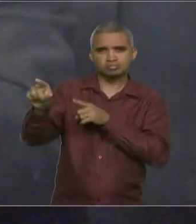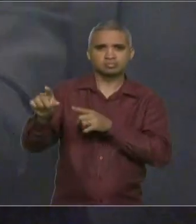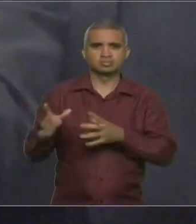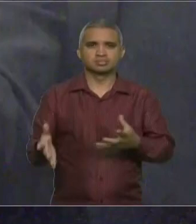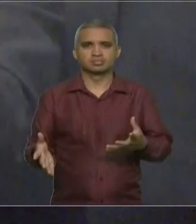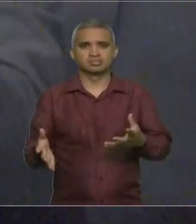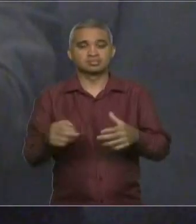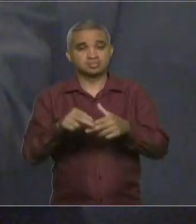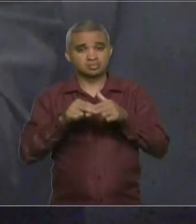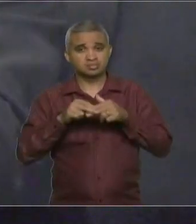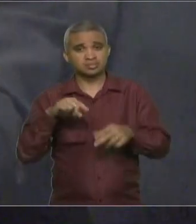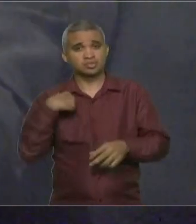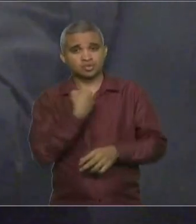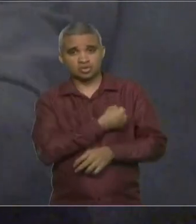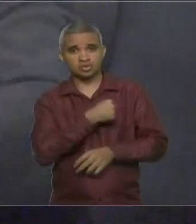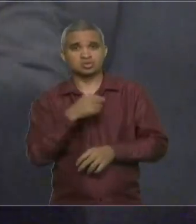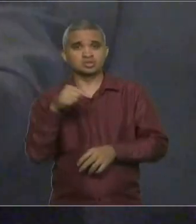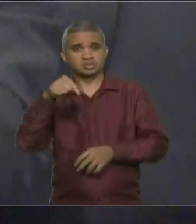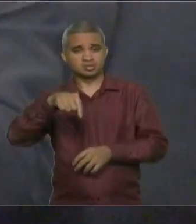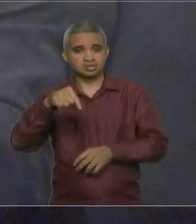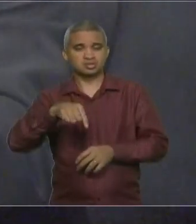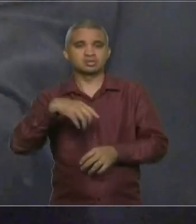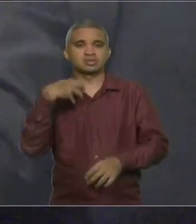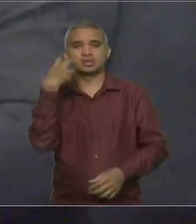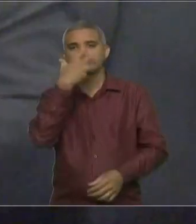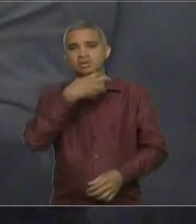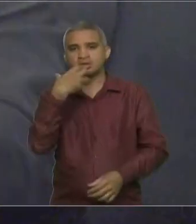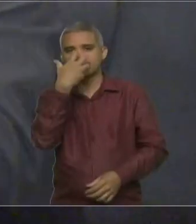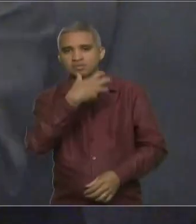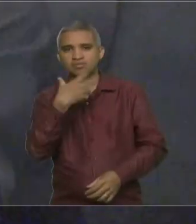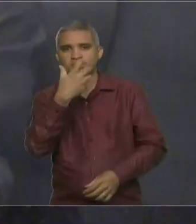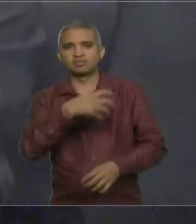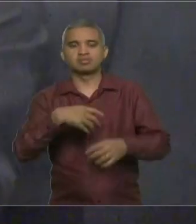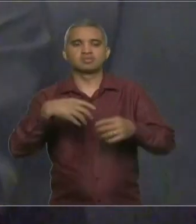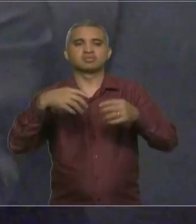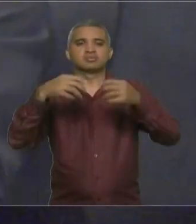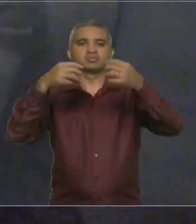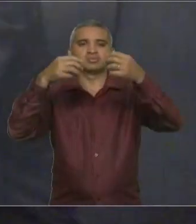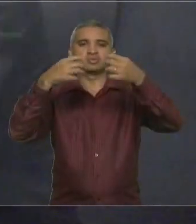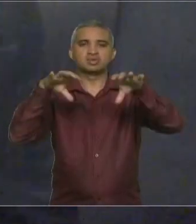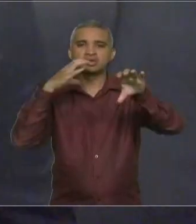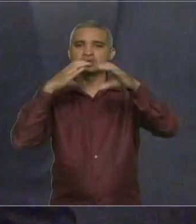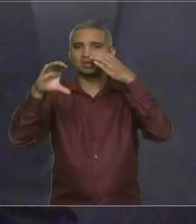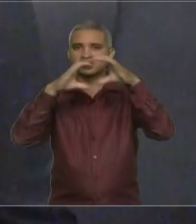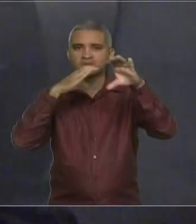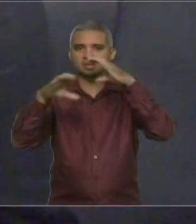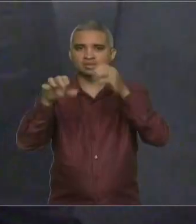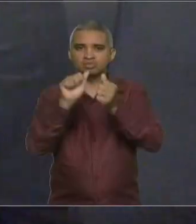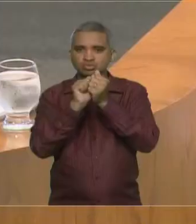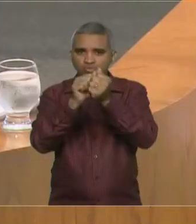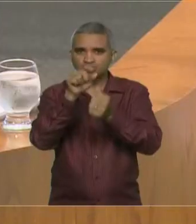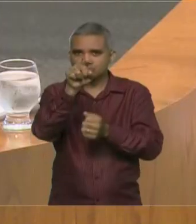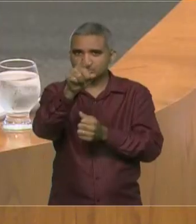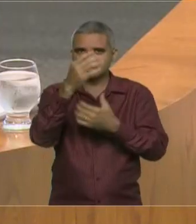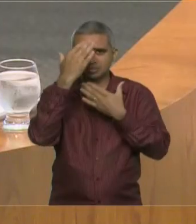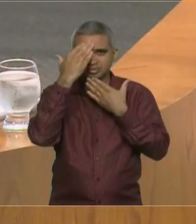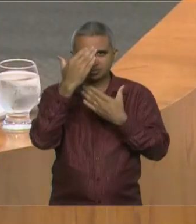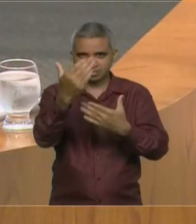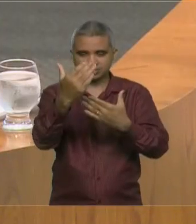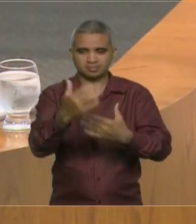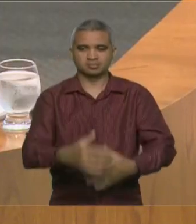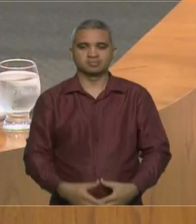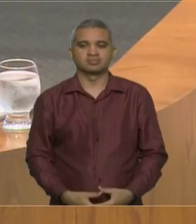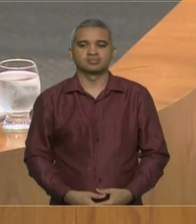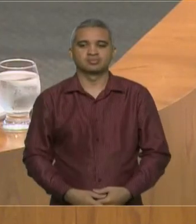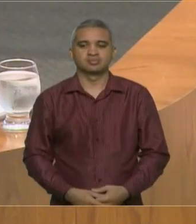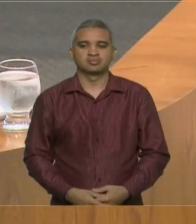aqui sendo glorificado, trazendo a palavra de Deus e cantando junto com V. Exª. Muito obrigado, deputada. Brigadeiras à parte, mas se